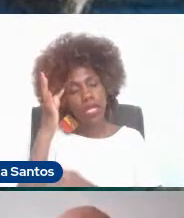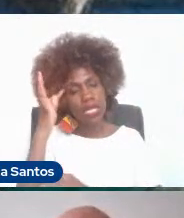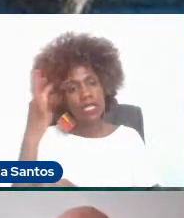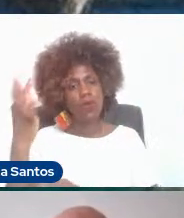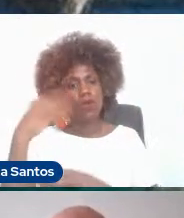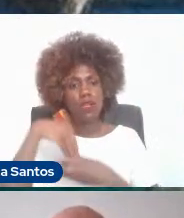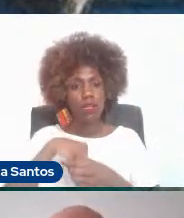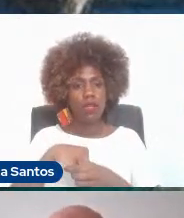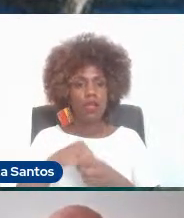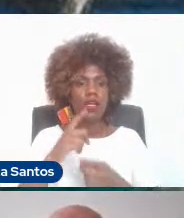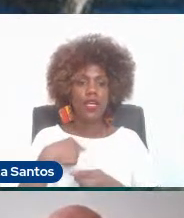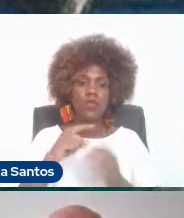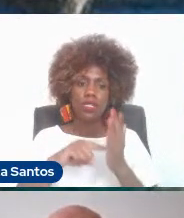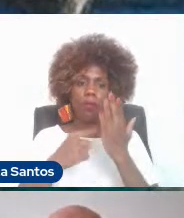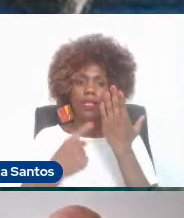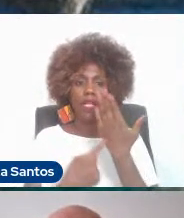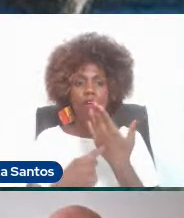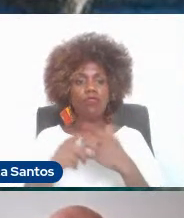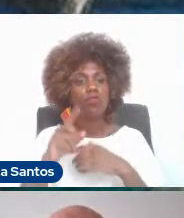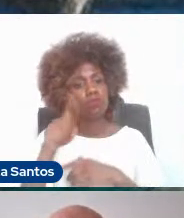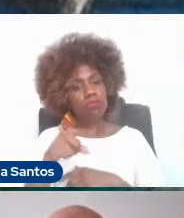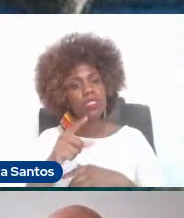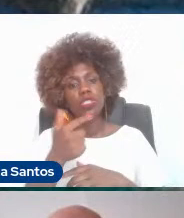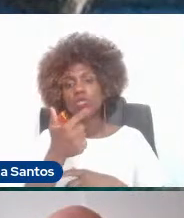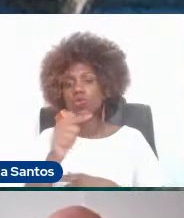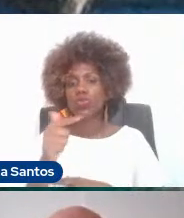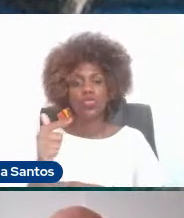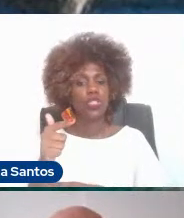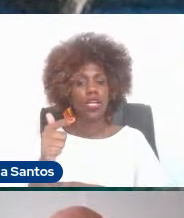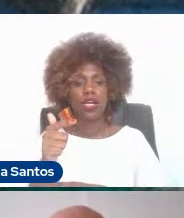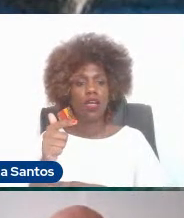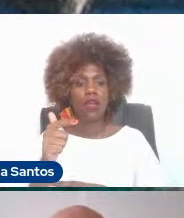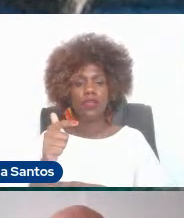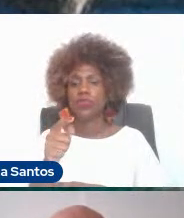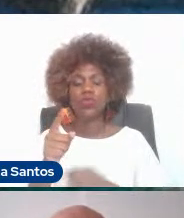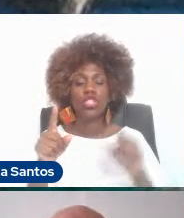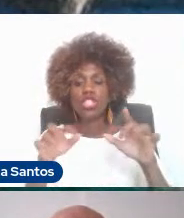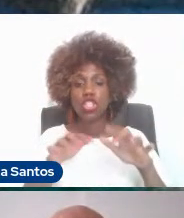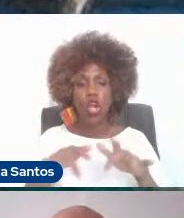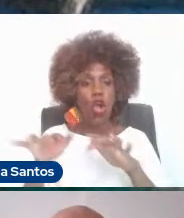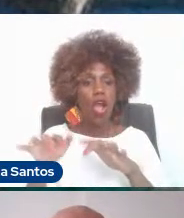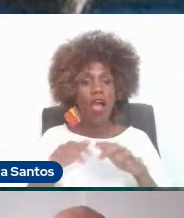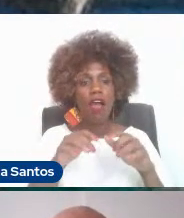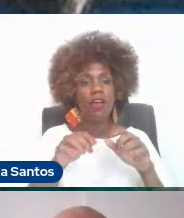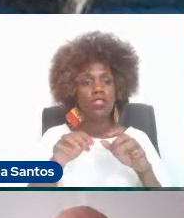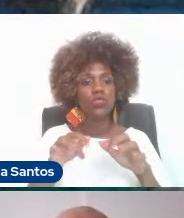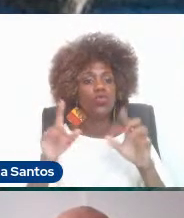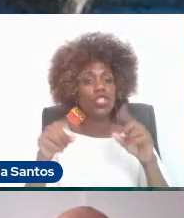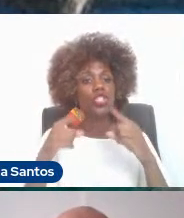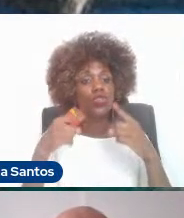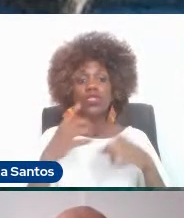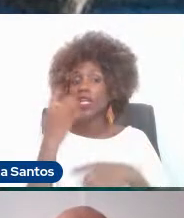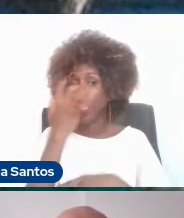metáfora para o universo, etc., mas não se tocava, não se cantava.